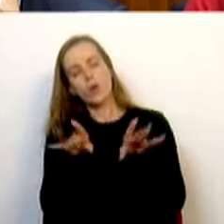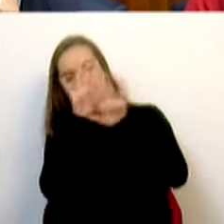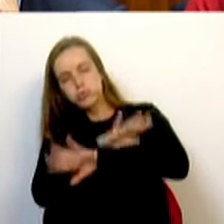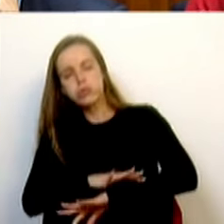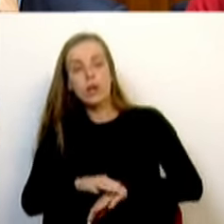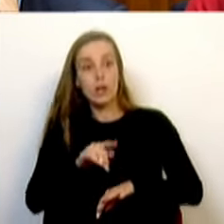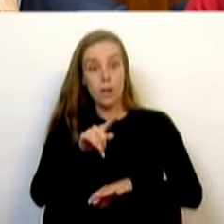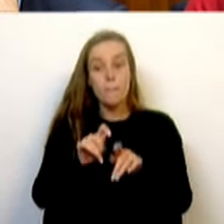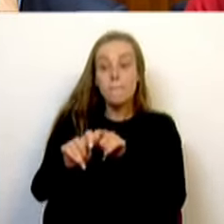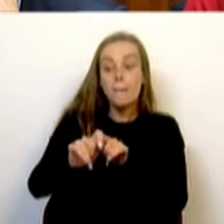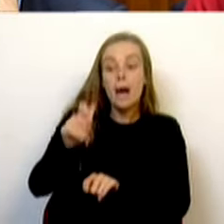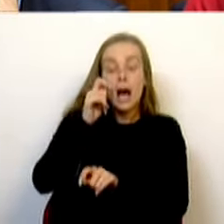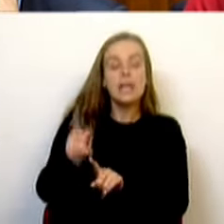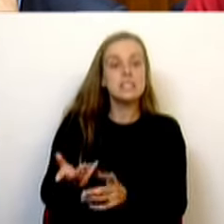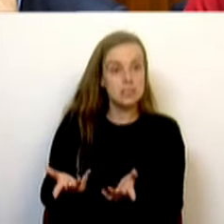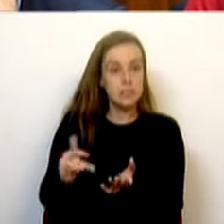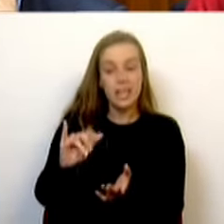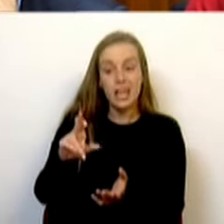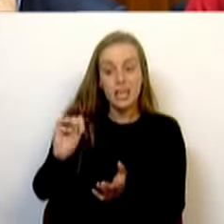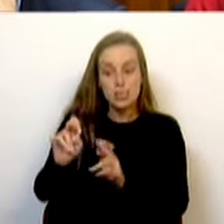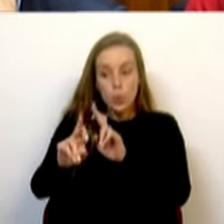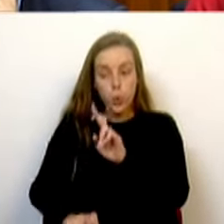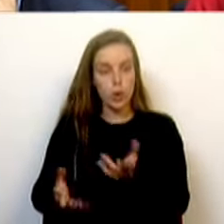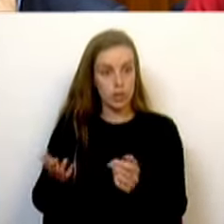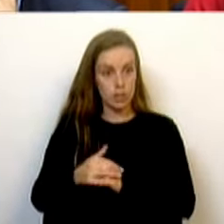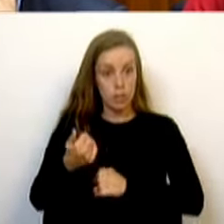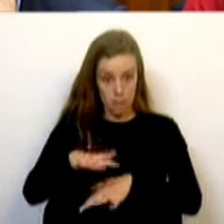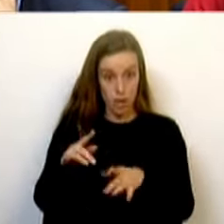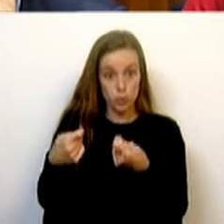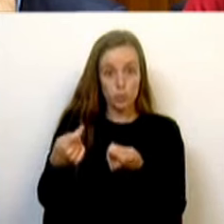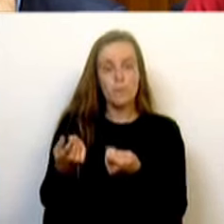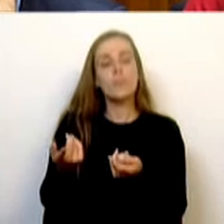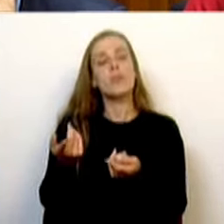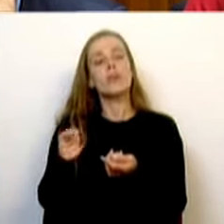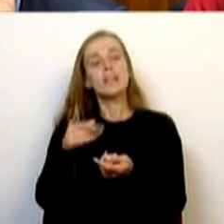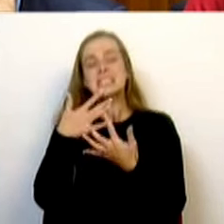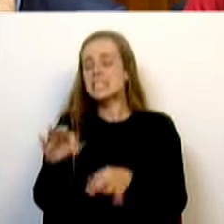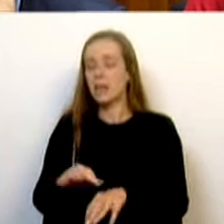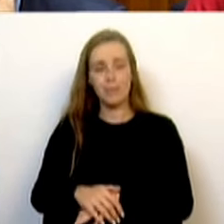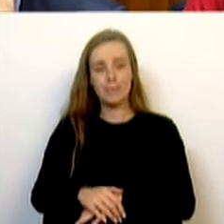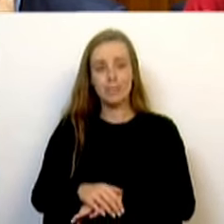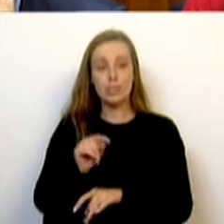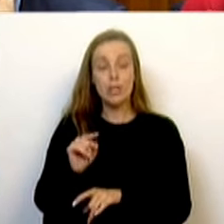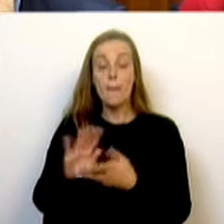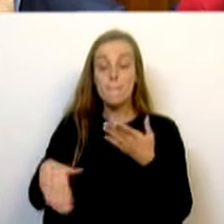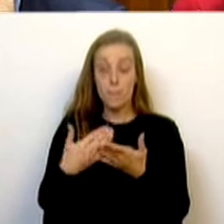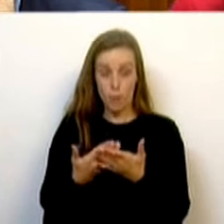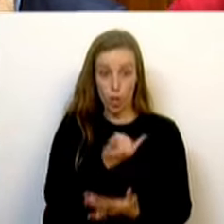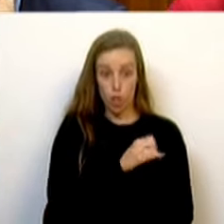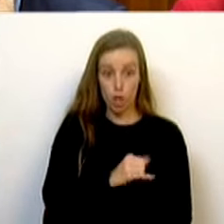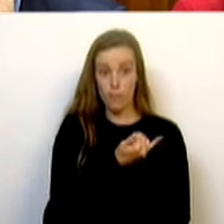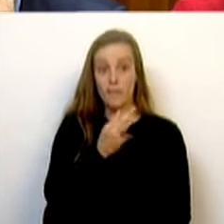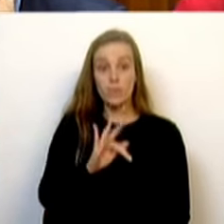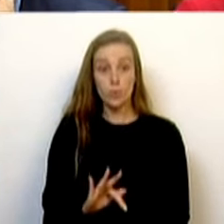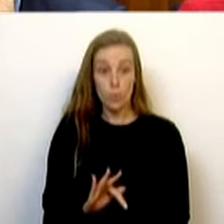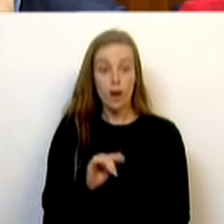paga em o que tem diminuído o IRS. Mas custos ou não os custos é muito simples. Com a proposta 2024